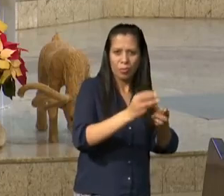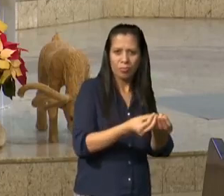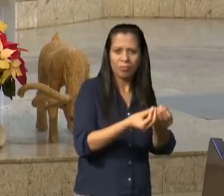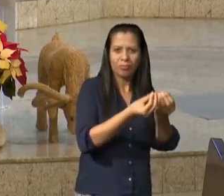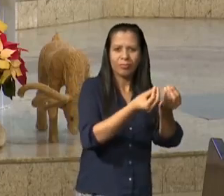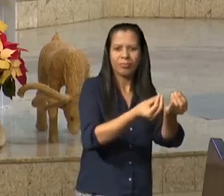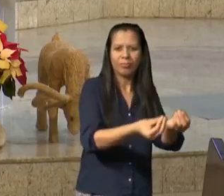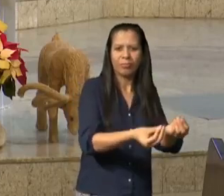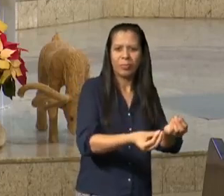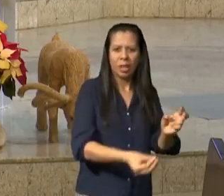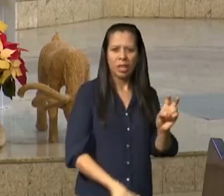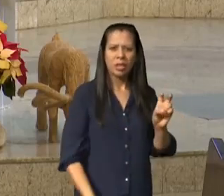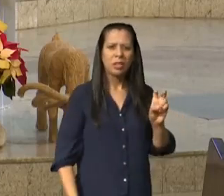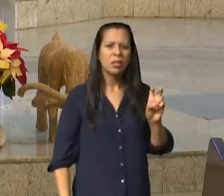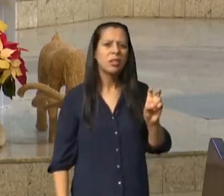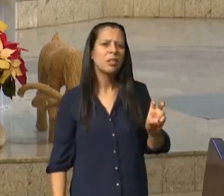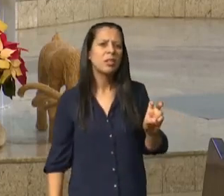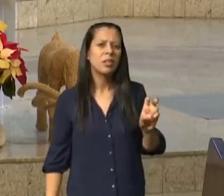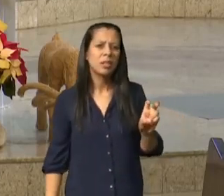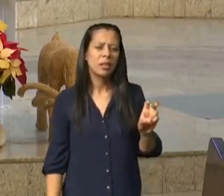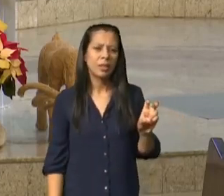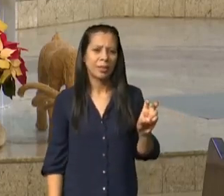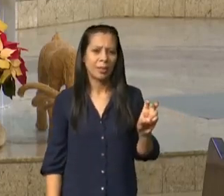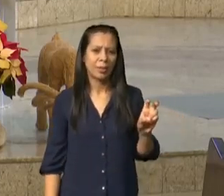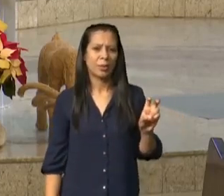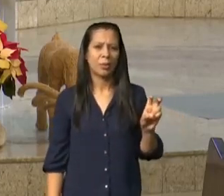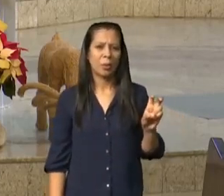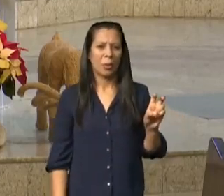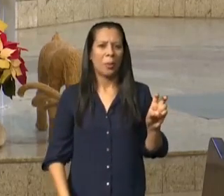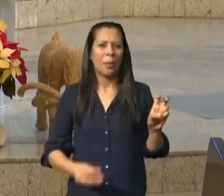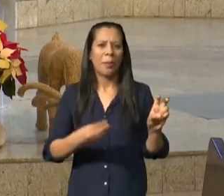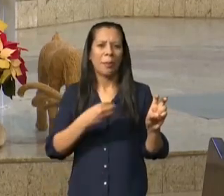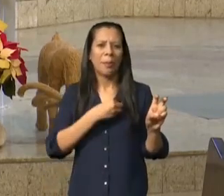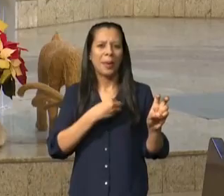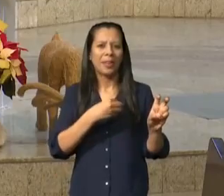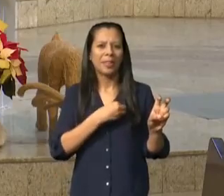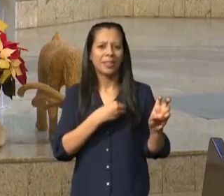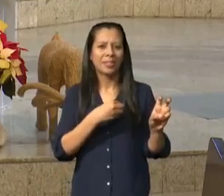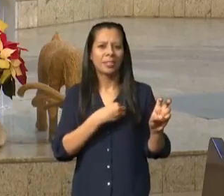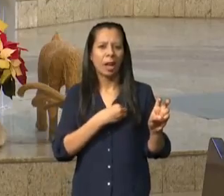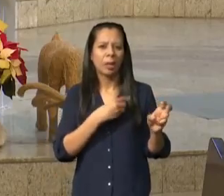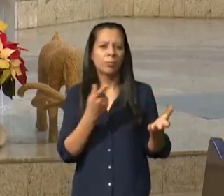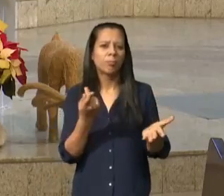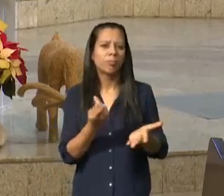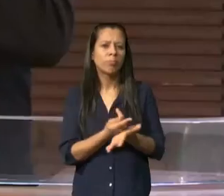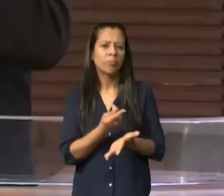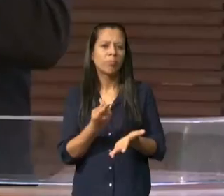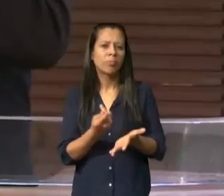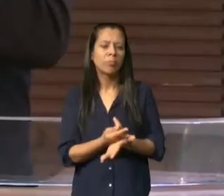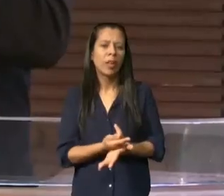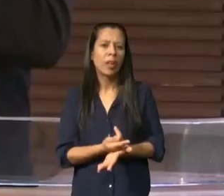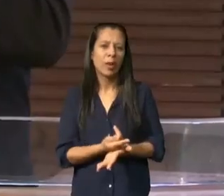cinco pecados que tiraram aquelas pessoas da terra prometida